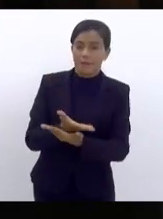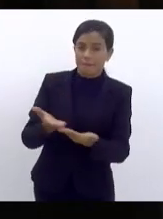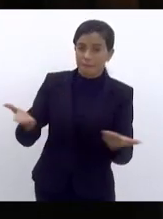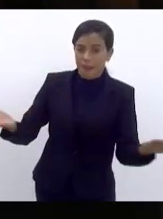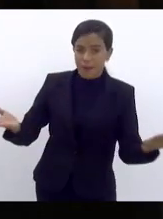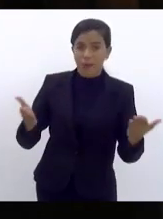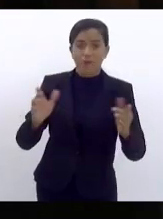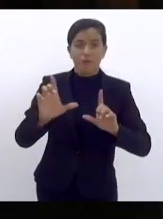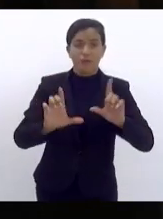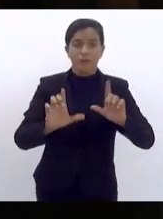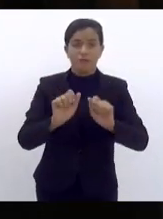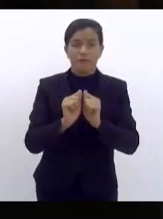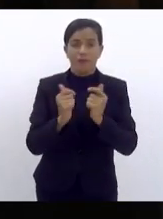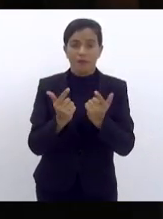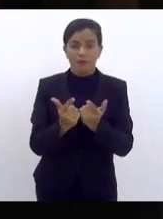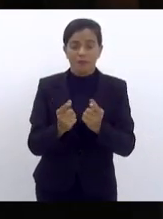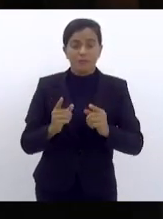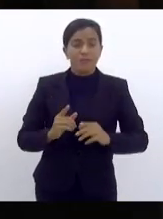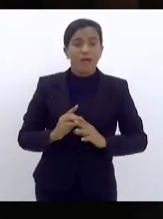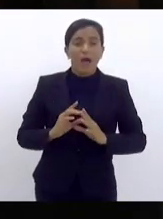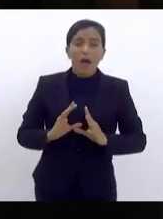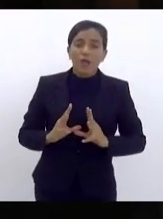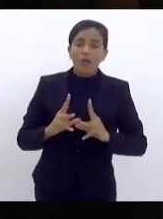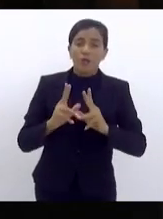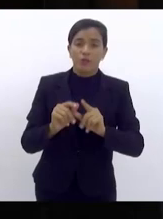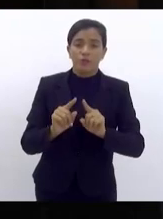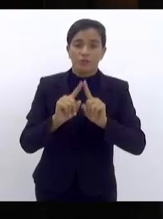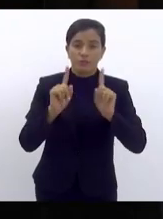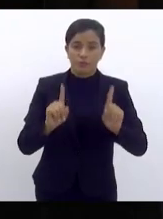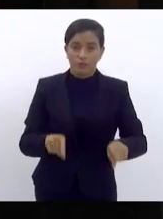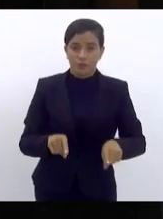da TV Alerja, a todos os funcionários dessa casa.